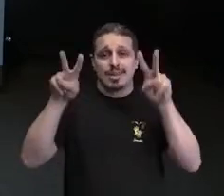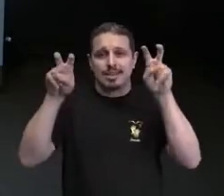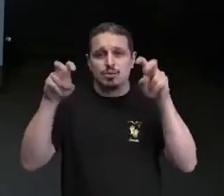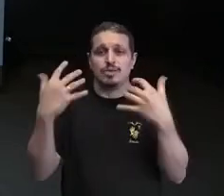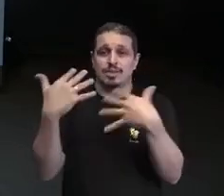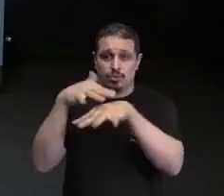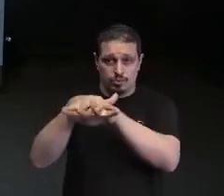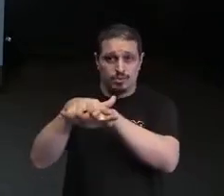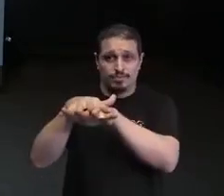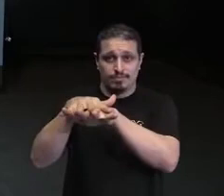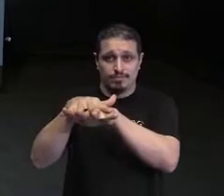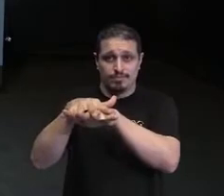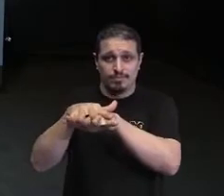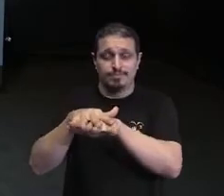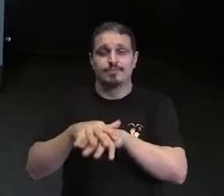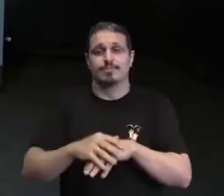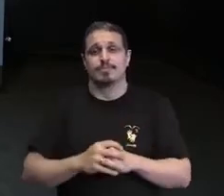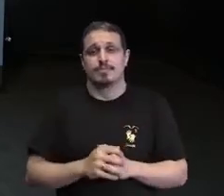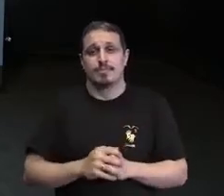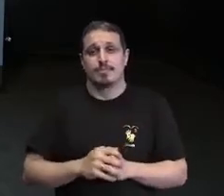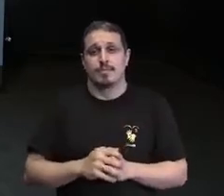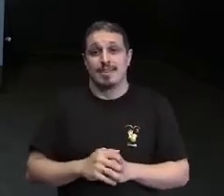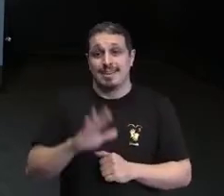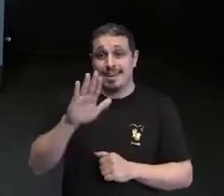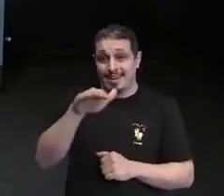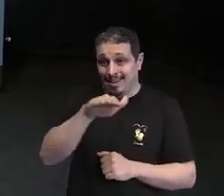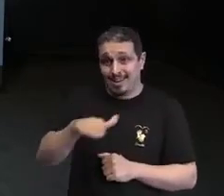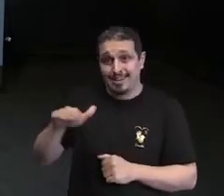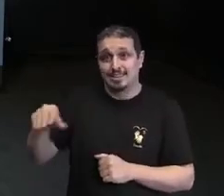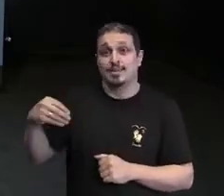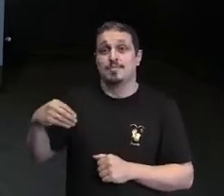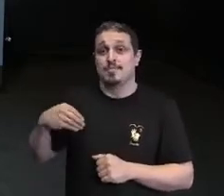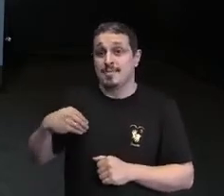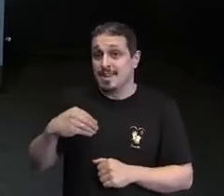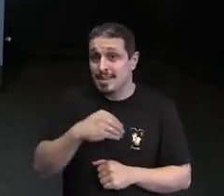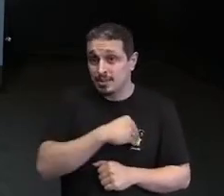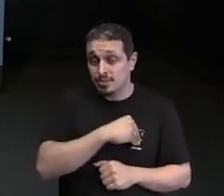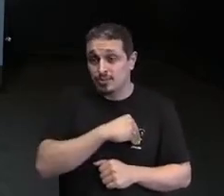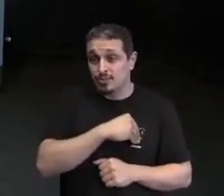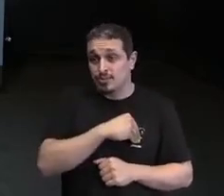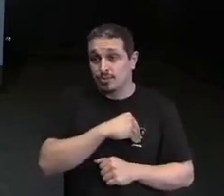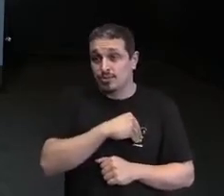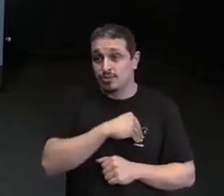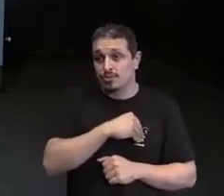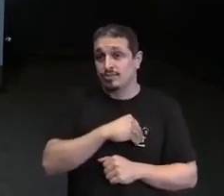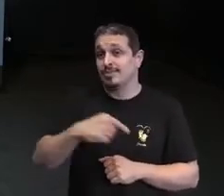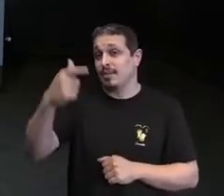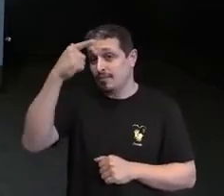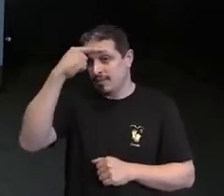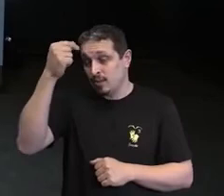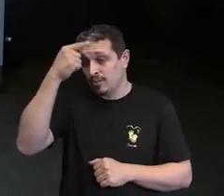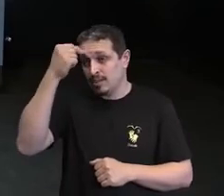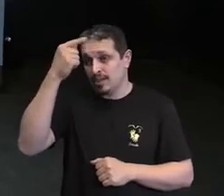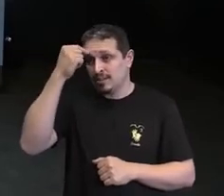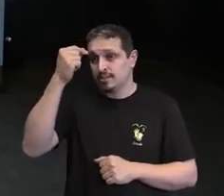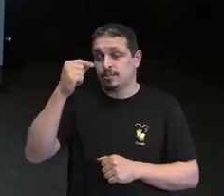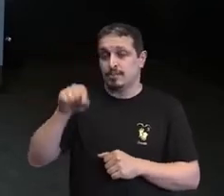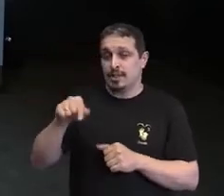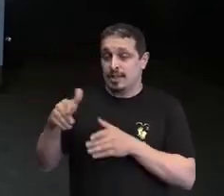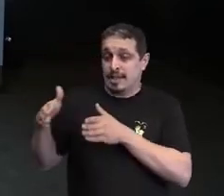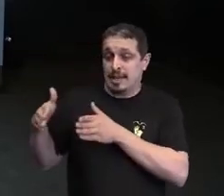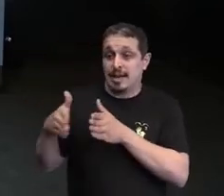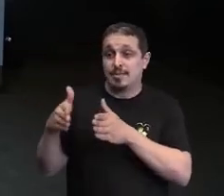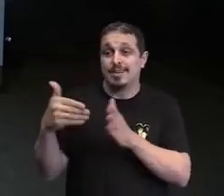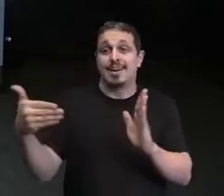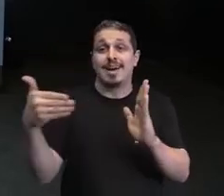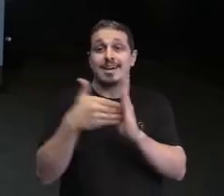Esse aluno de medicina, esse aluno de saúde como um todo, ele, na sua trajetória até os 20, 25 anos, ele